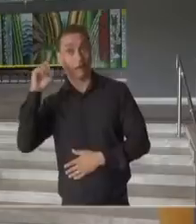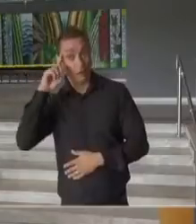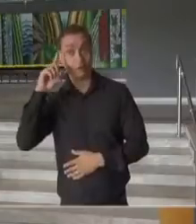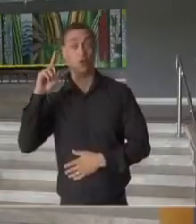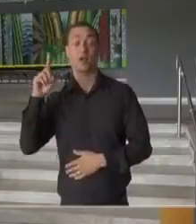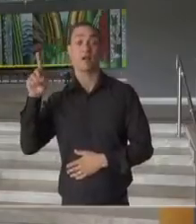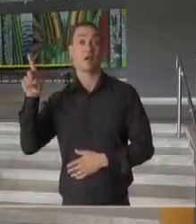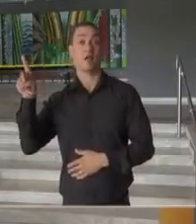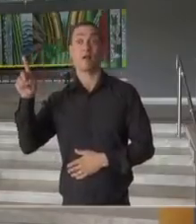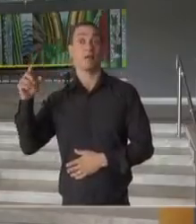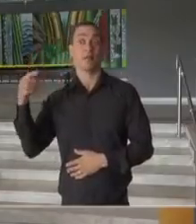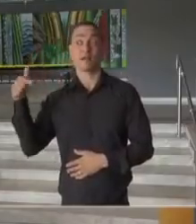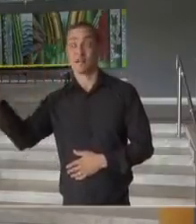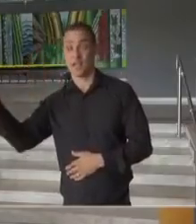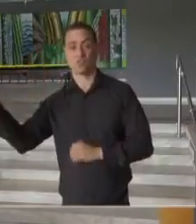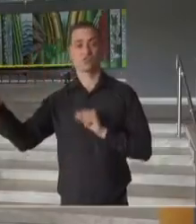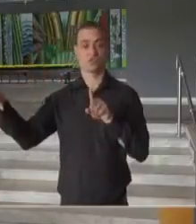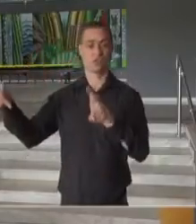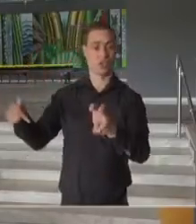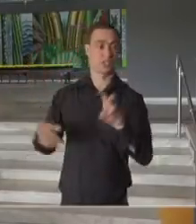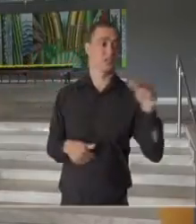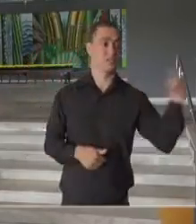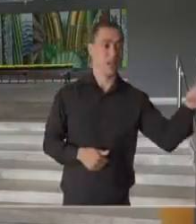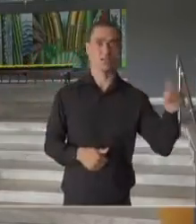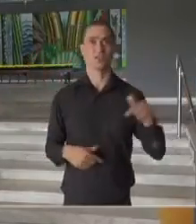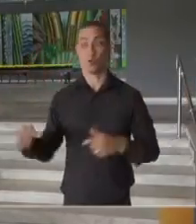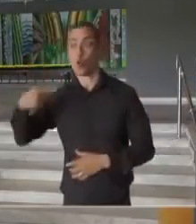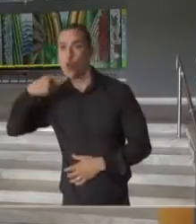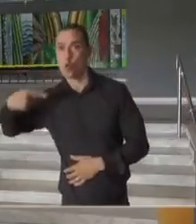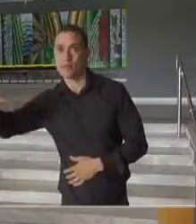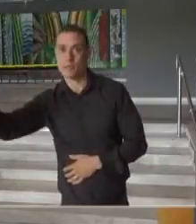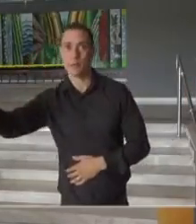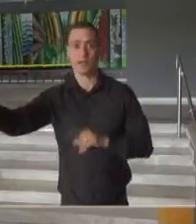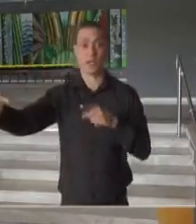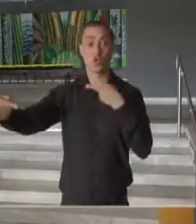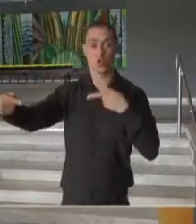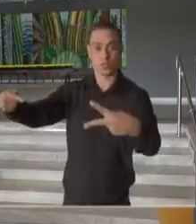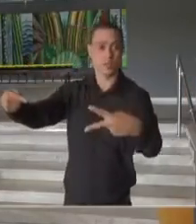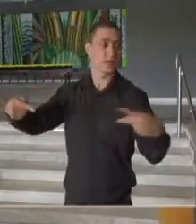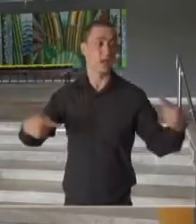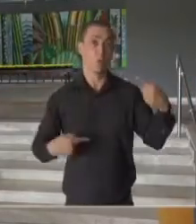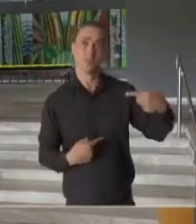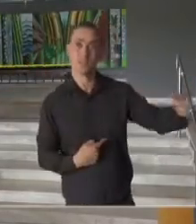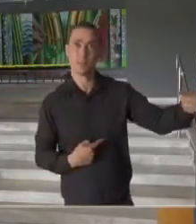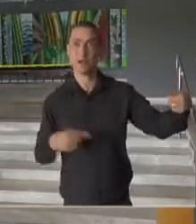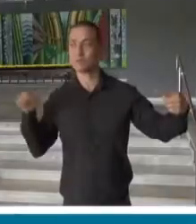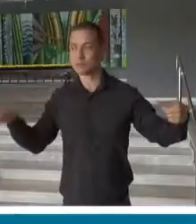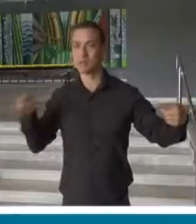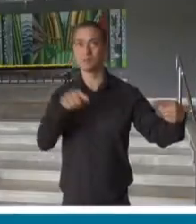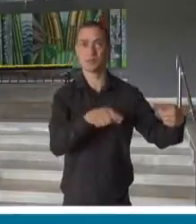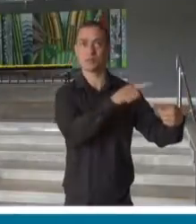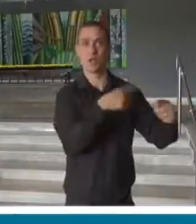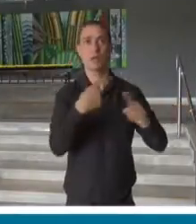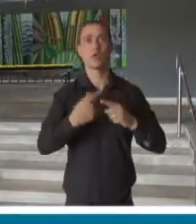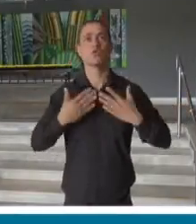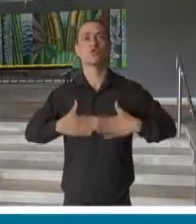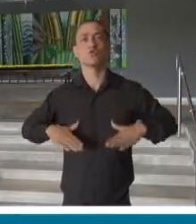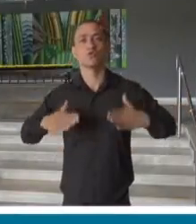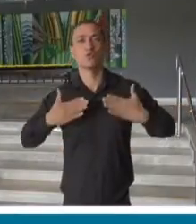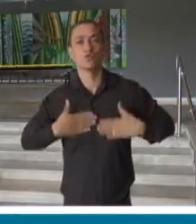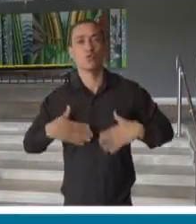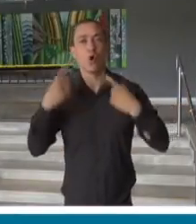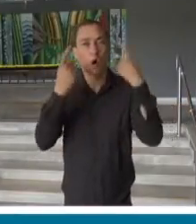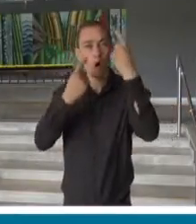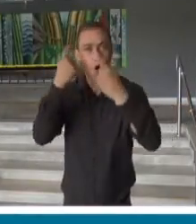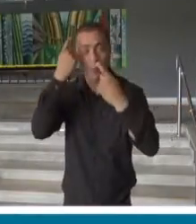primeiro bimestre, uma parada de uma semana. Descomprime para o estudante esse lado emocional, esse lado de depois de